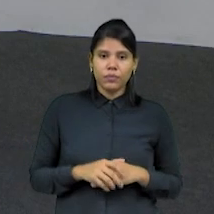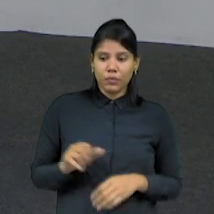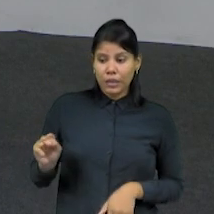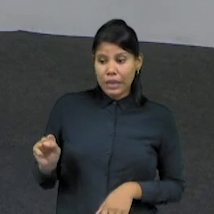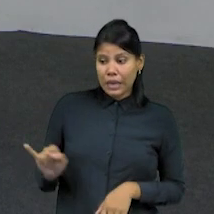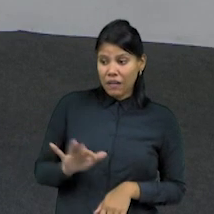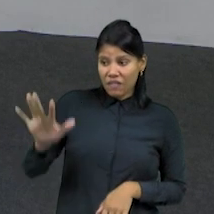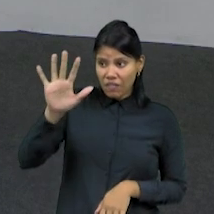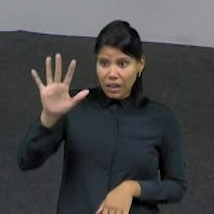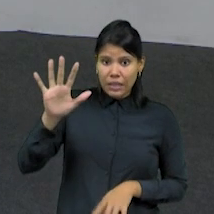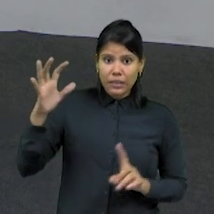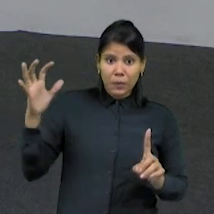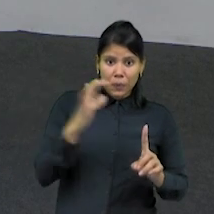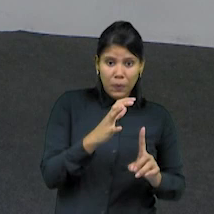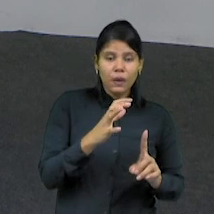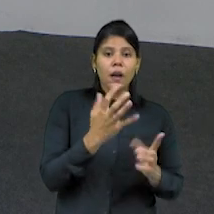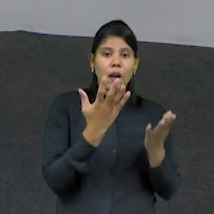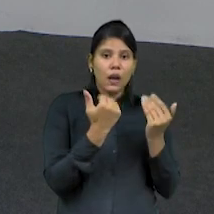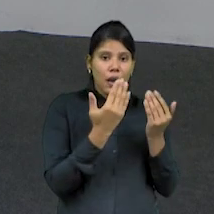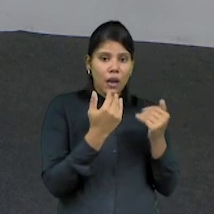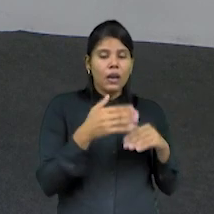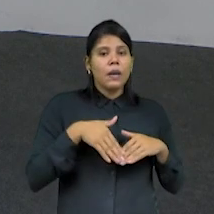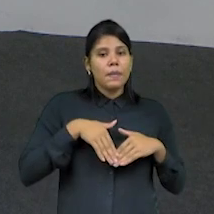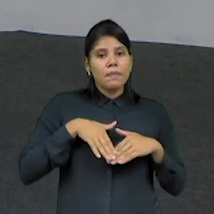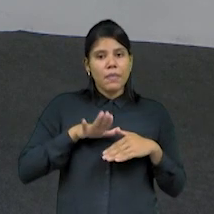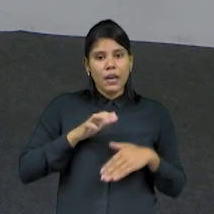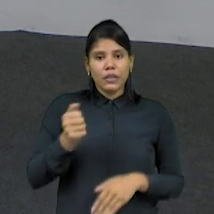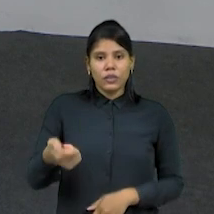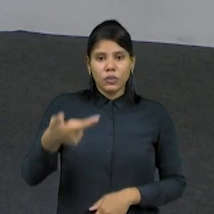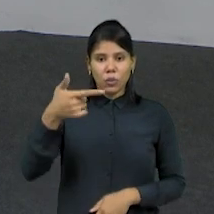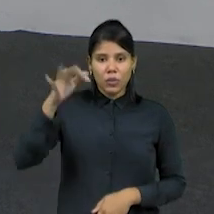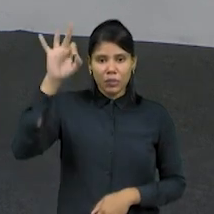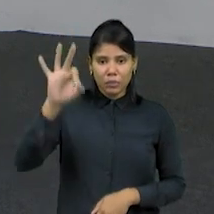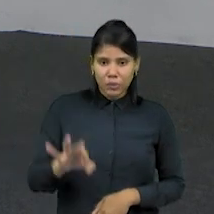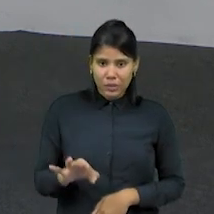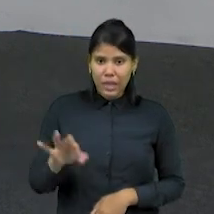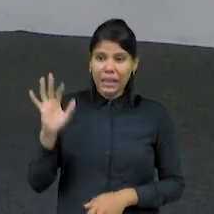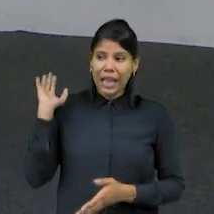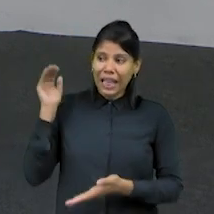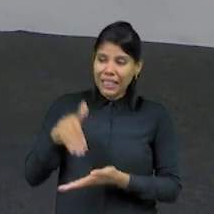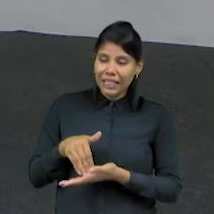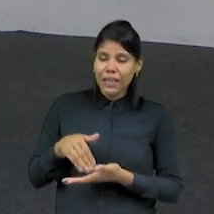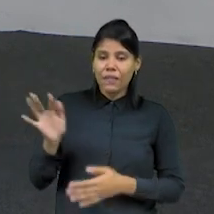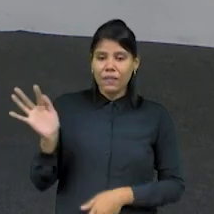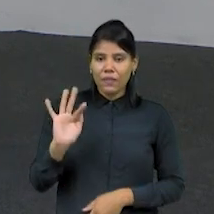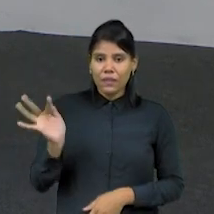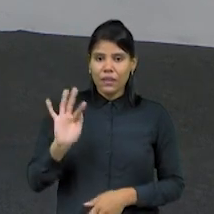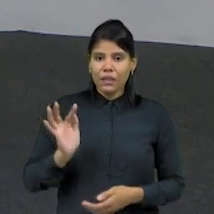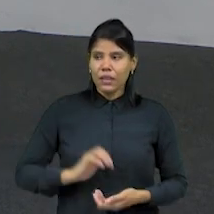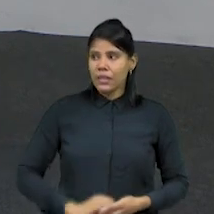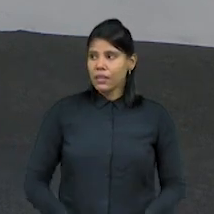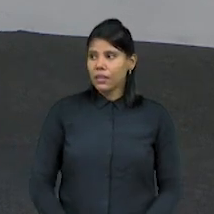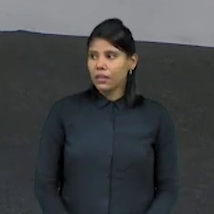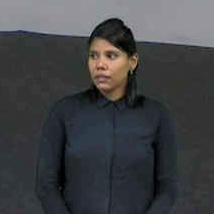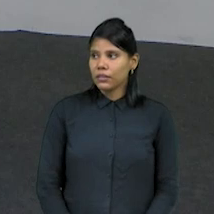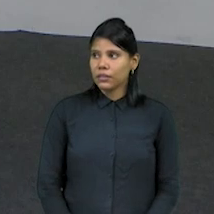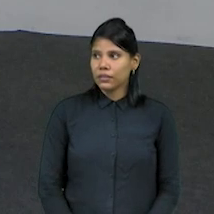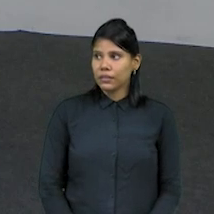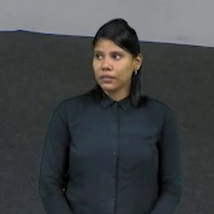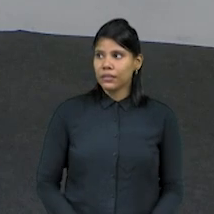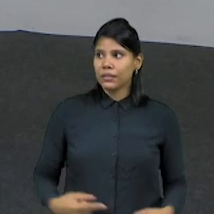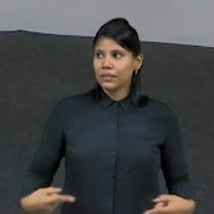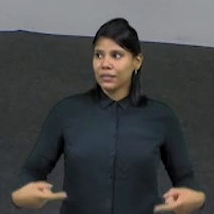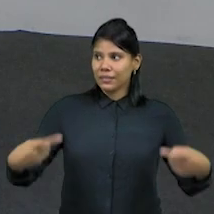ultrapassou os 12% no acumulado de 12 meses até fevereiro no país. Com uma guerra entre a Rússia e a